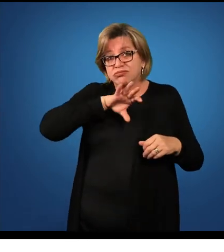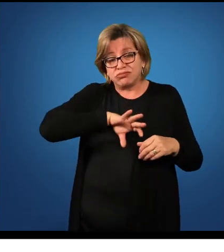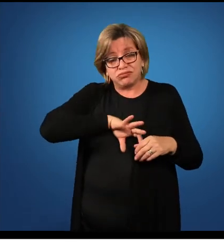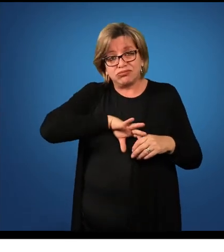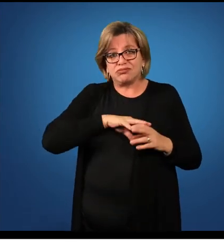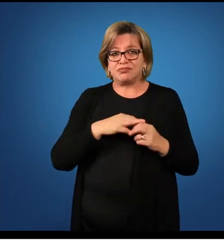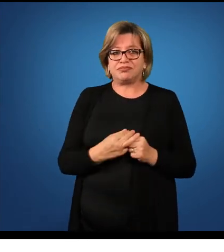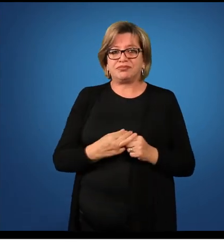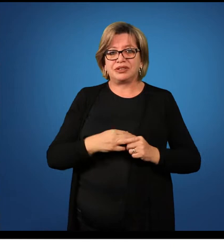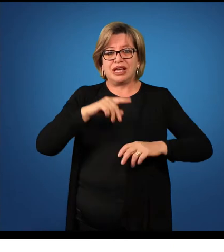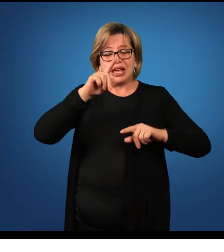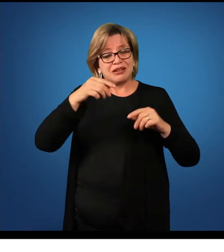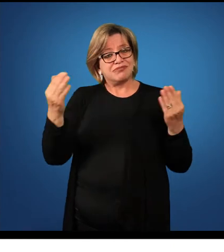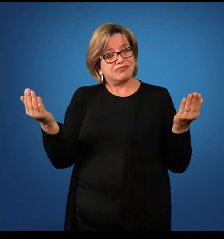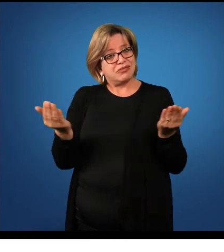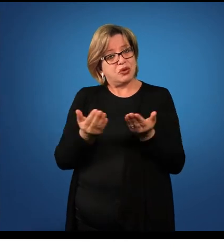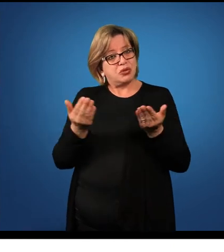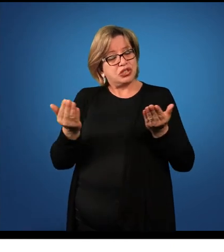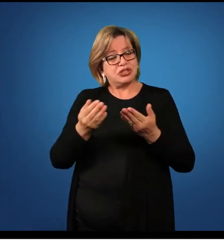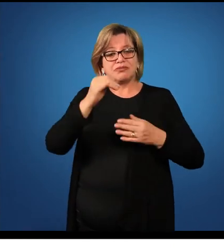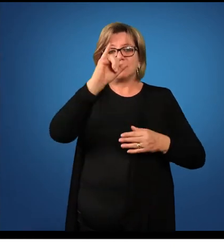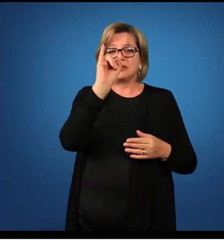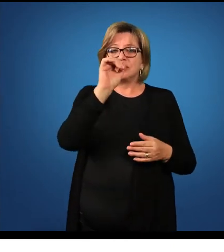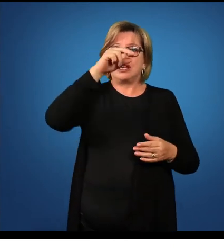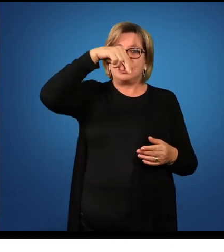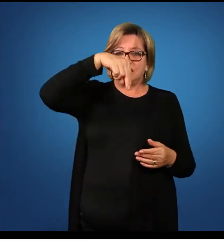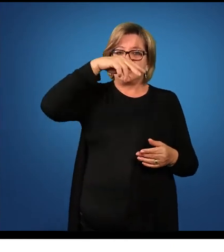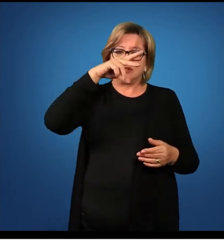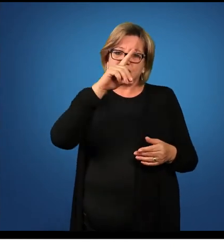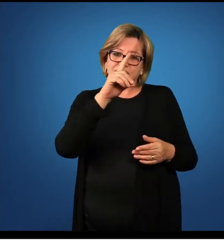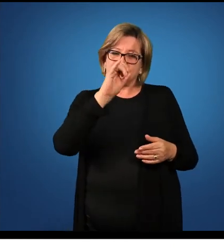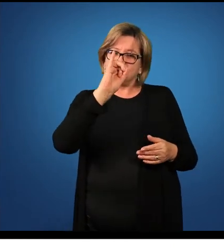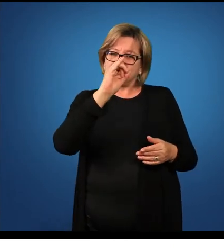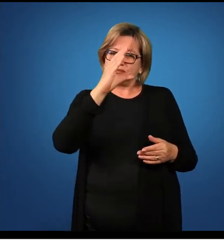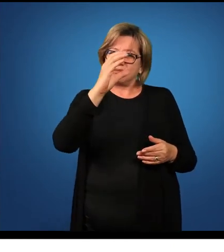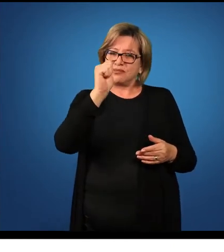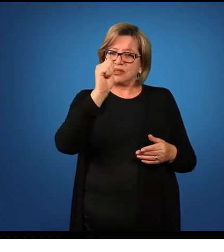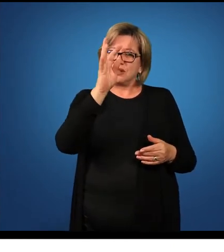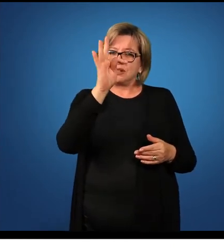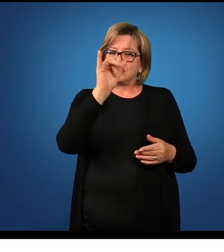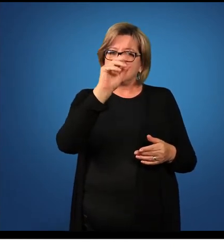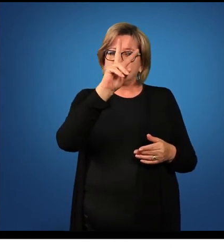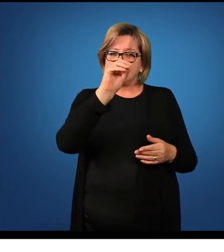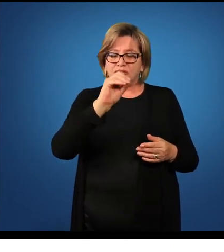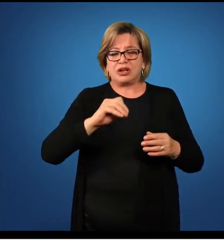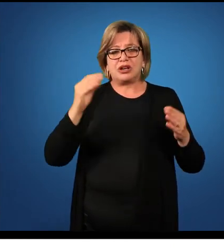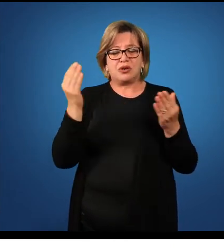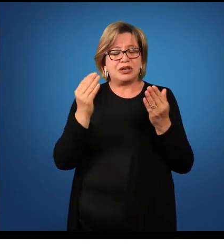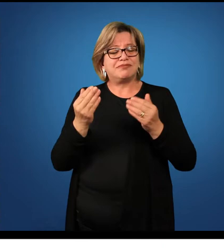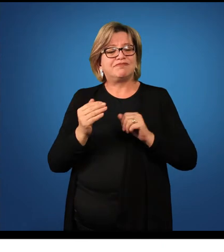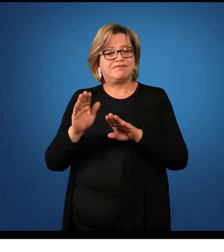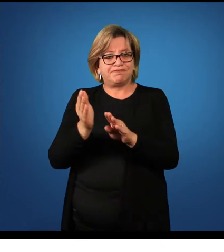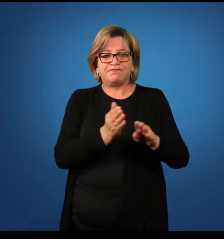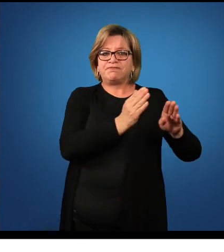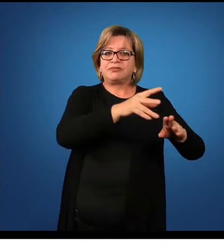Então, aqui, presente do indicativo. No pretérito perfeito,